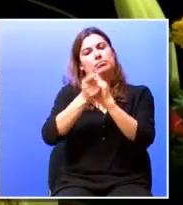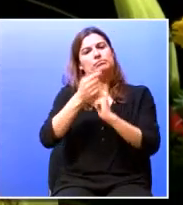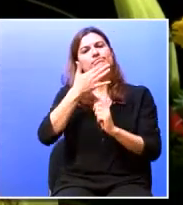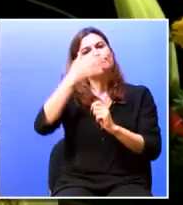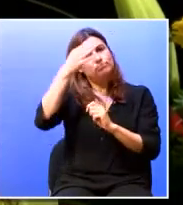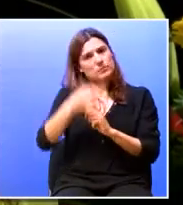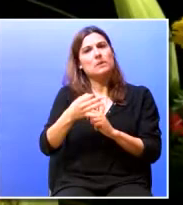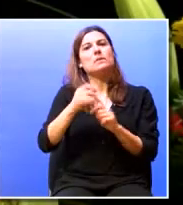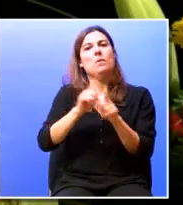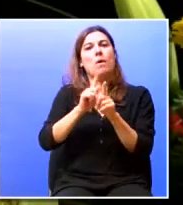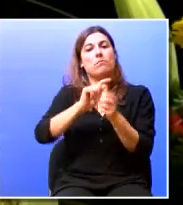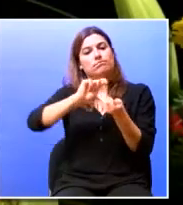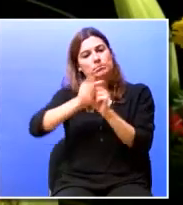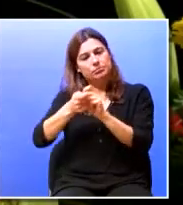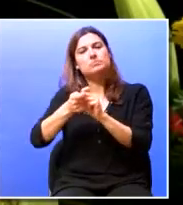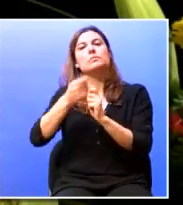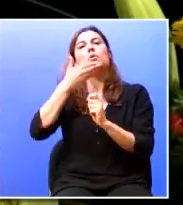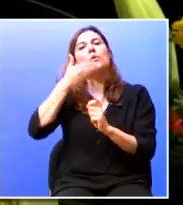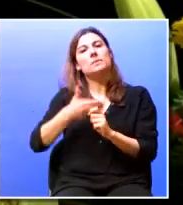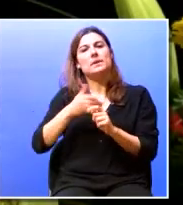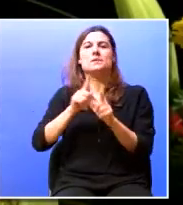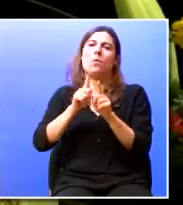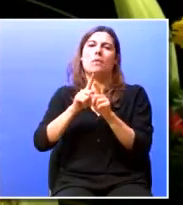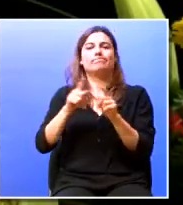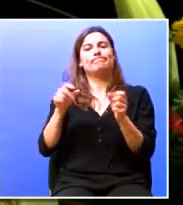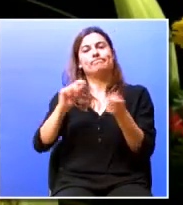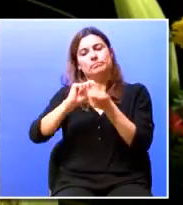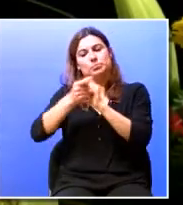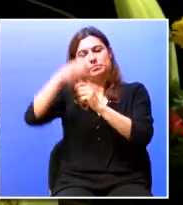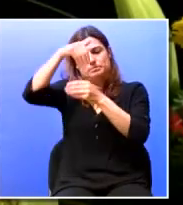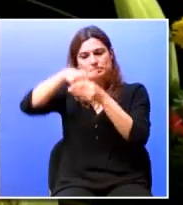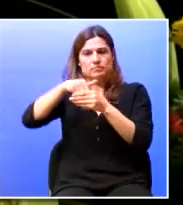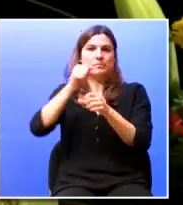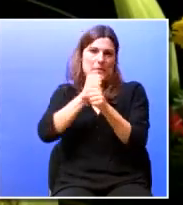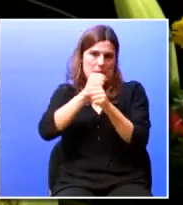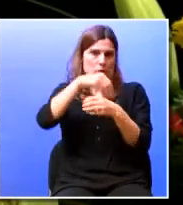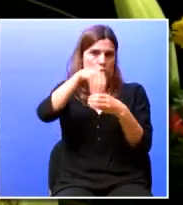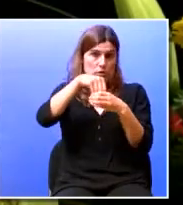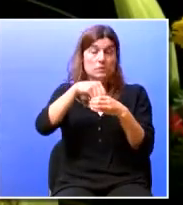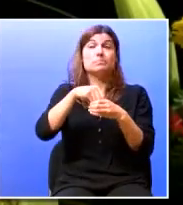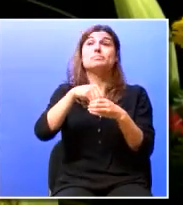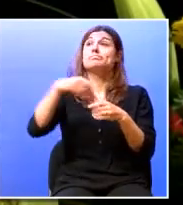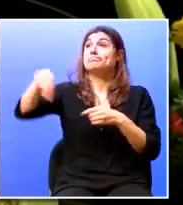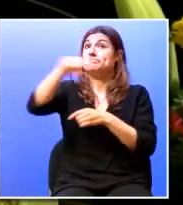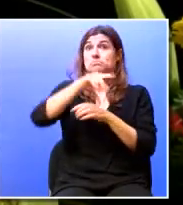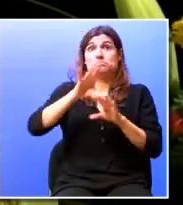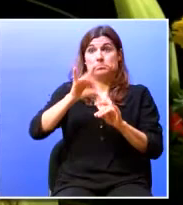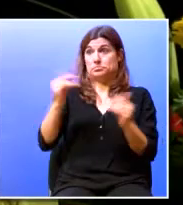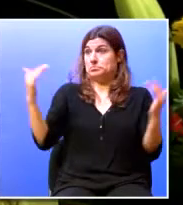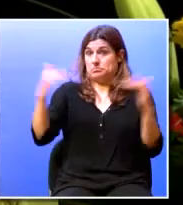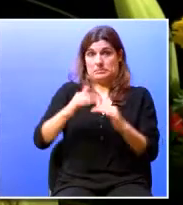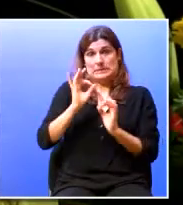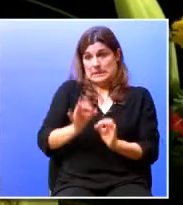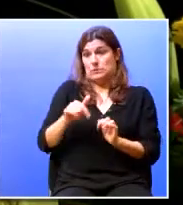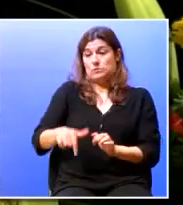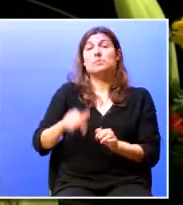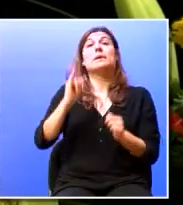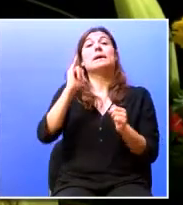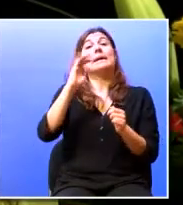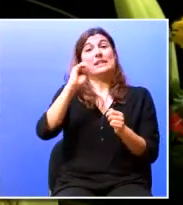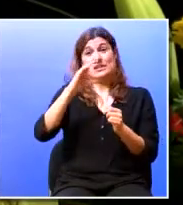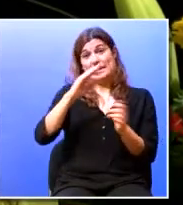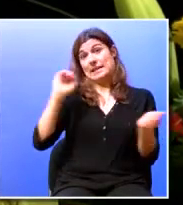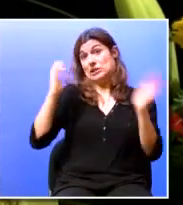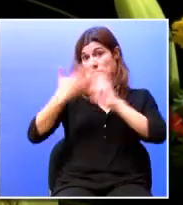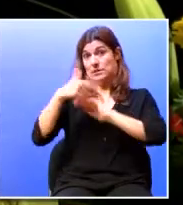da renovação efetiva de competências em contexto de trabalho. Penso que estão no sítio certo para isso, porque o ISCTEP, por um lado,